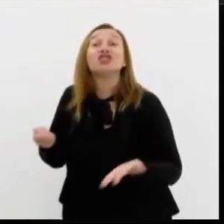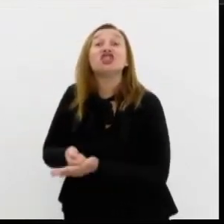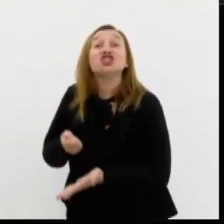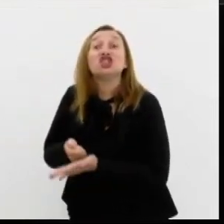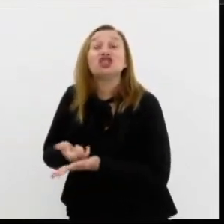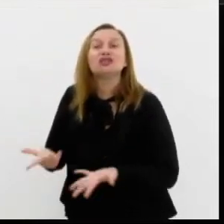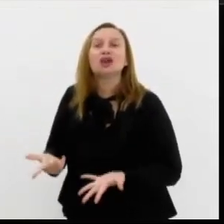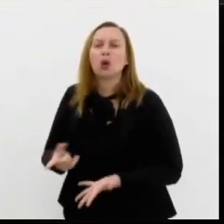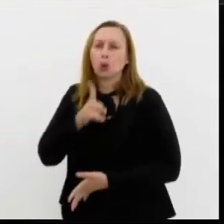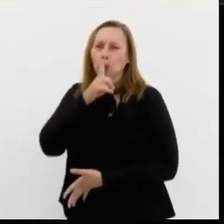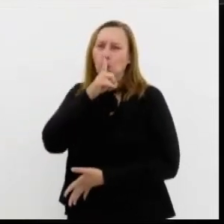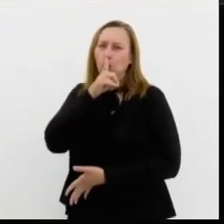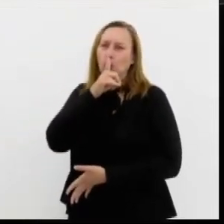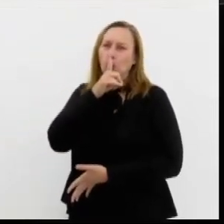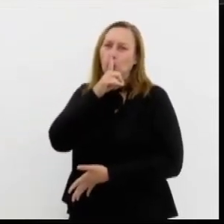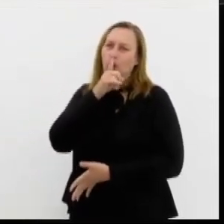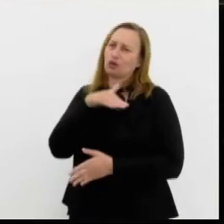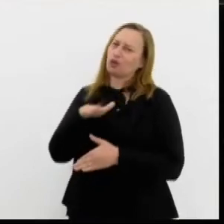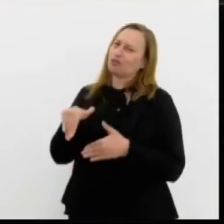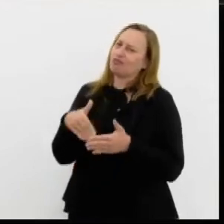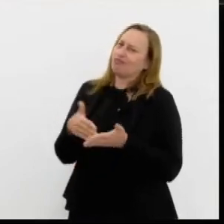Silêncio absoluto.